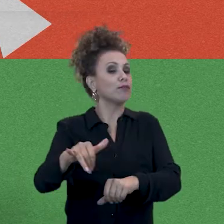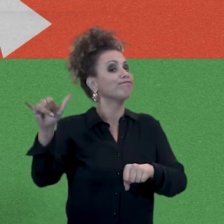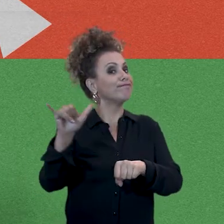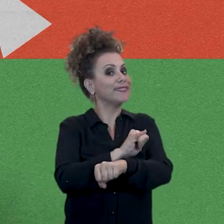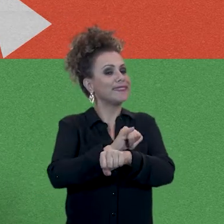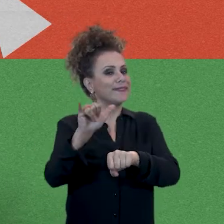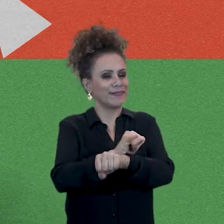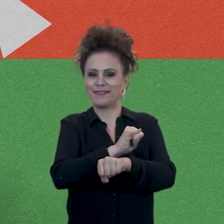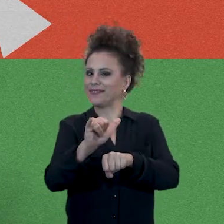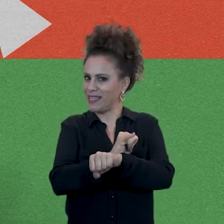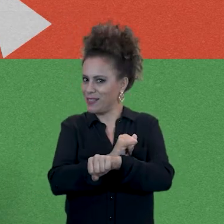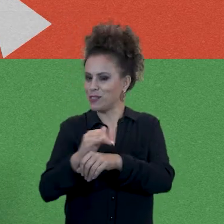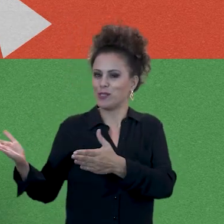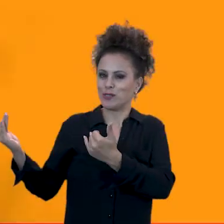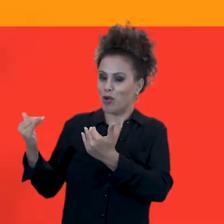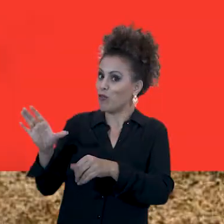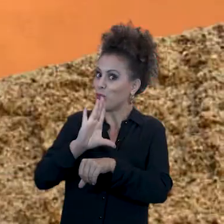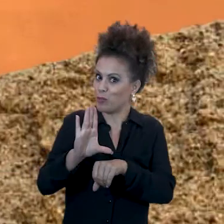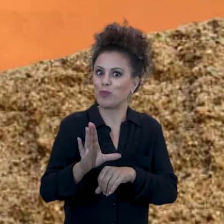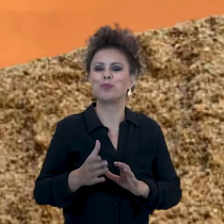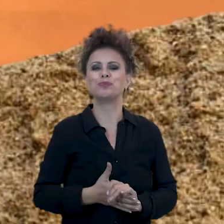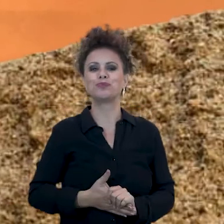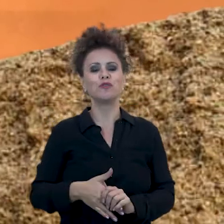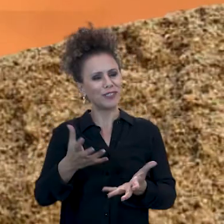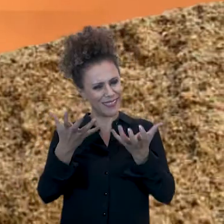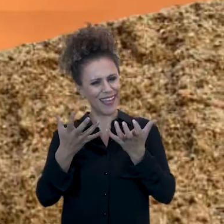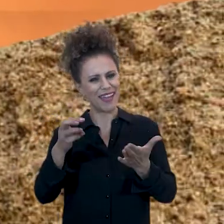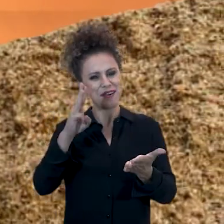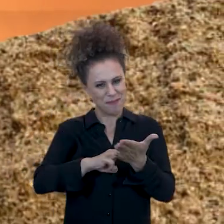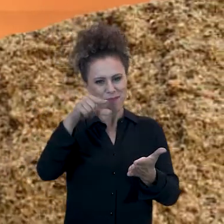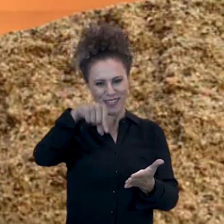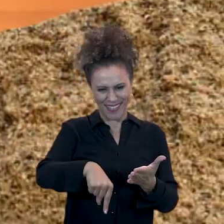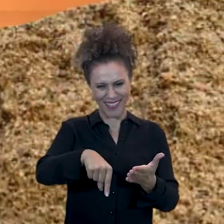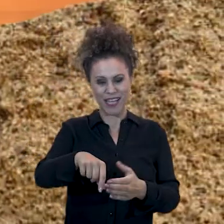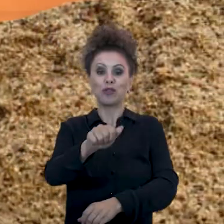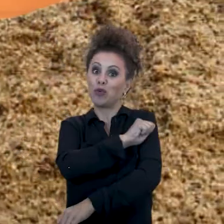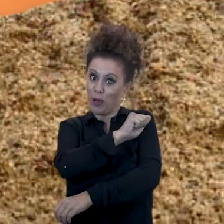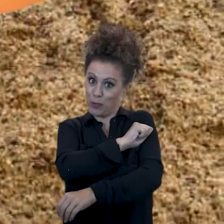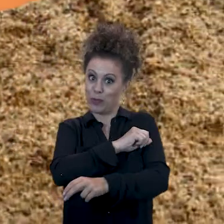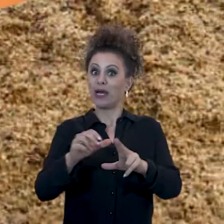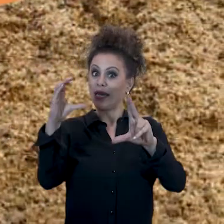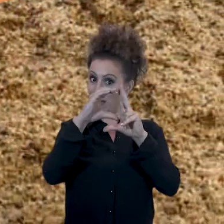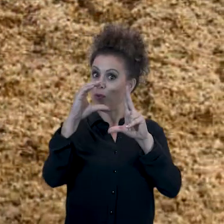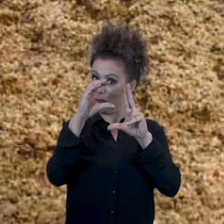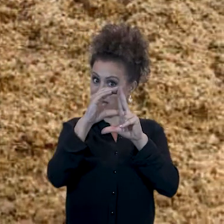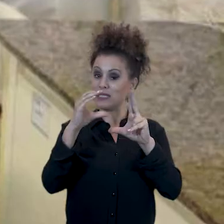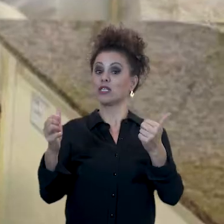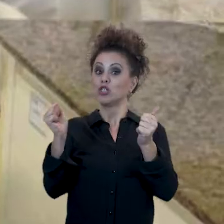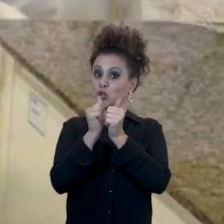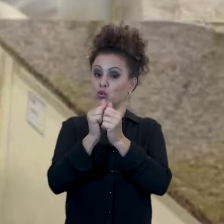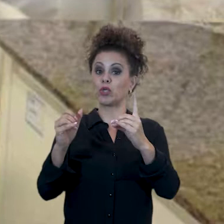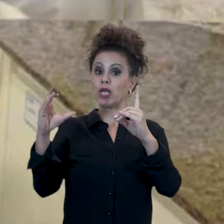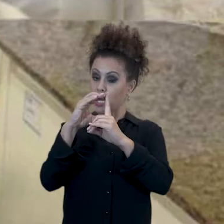dos estudantes mais novos para o curso. Se você quer fazer parte desse time de universitários, que joga junto